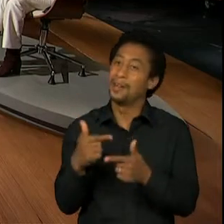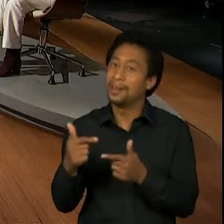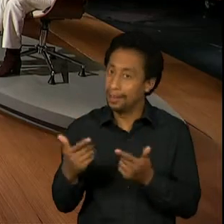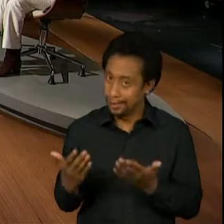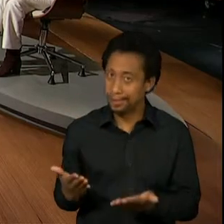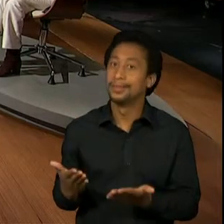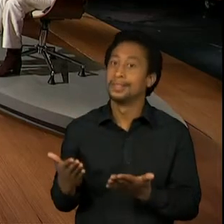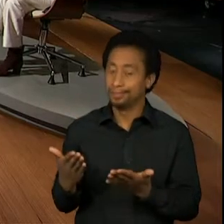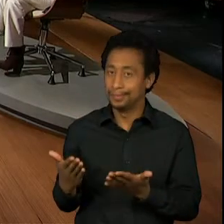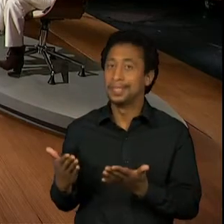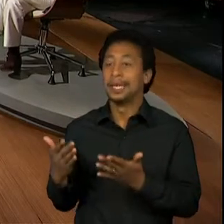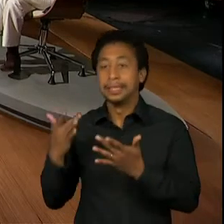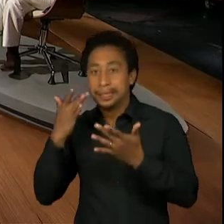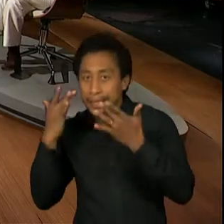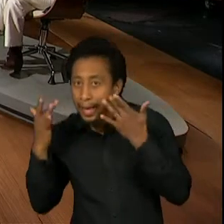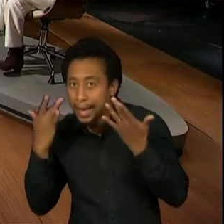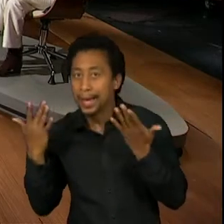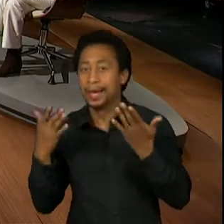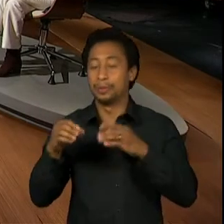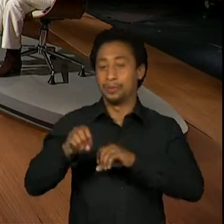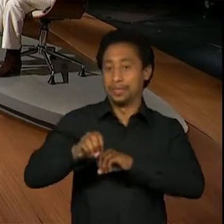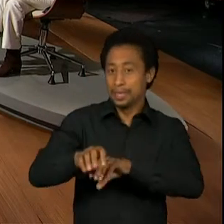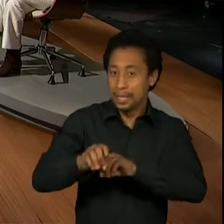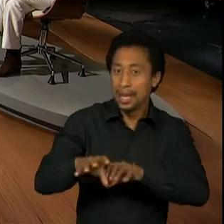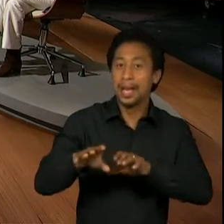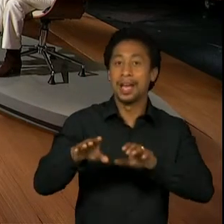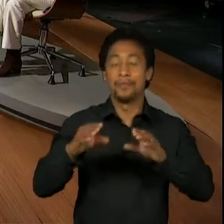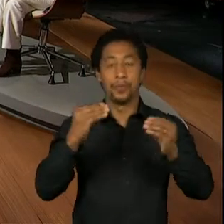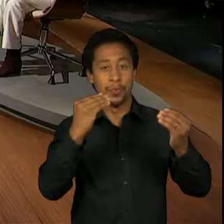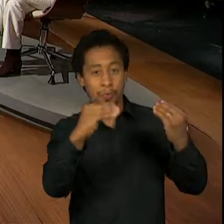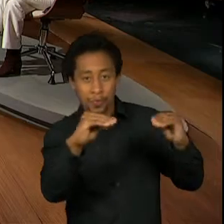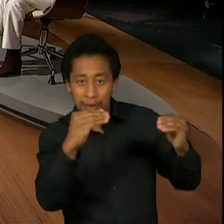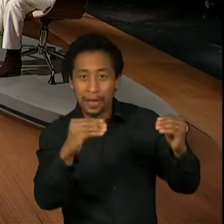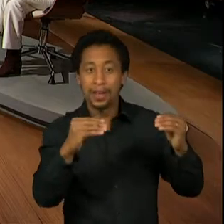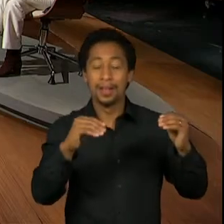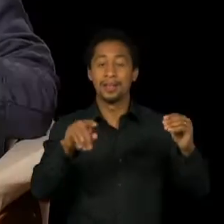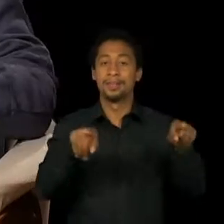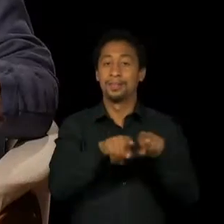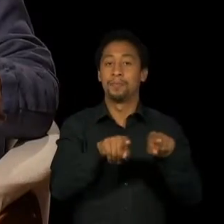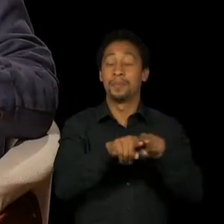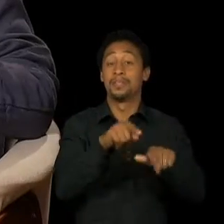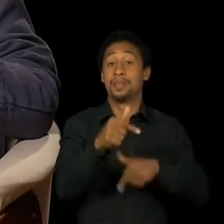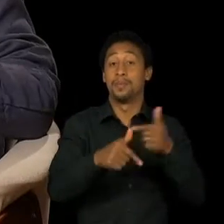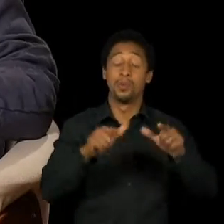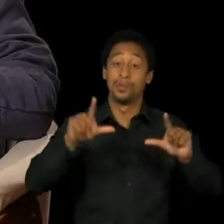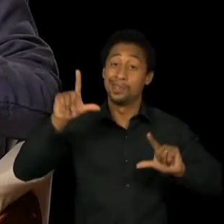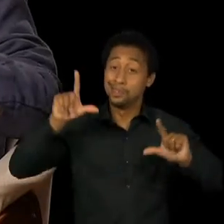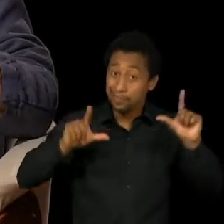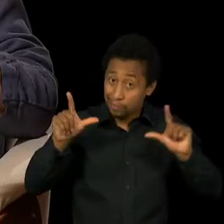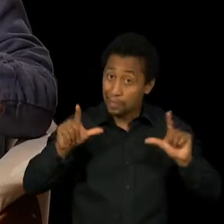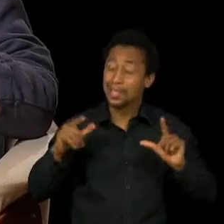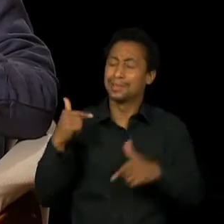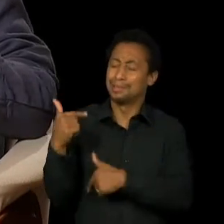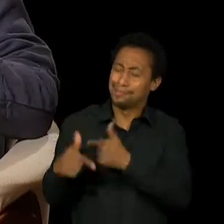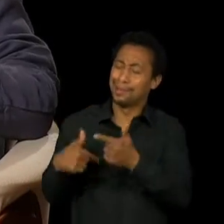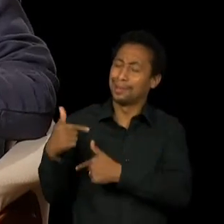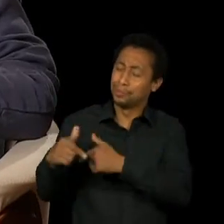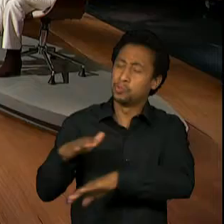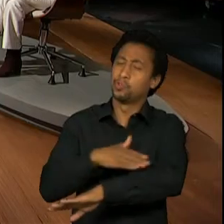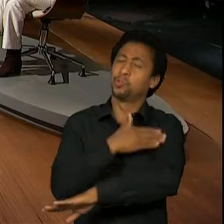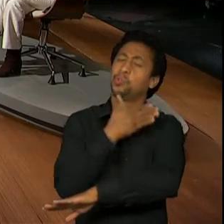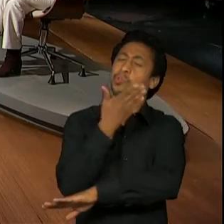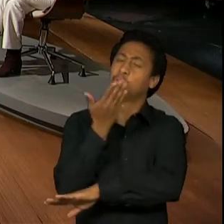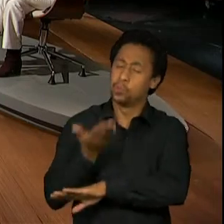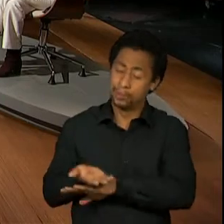Depois, ela fez novela, TV Celso. Eu trabalhava realmente muito, fim de semana. Então, eu fiquei... e eles já eram separados.